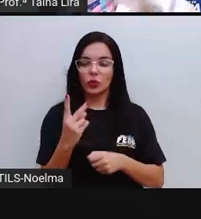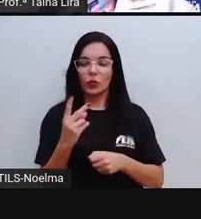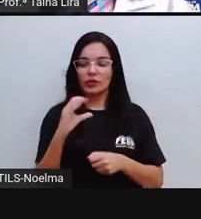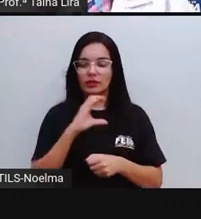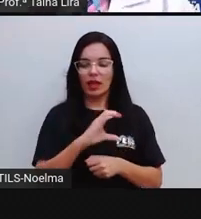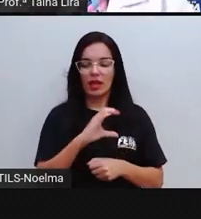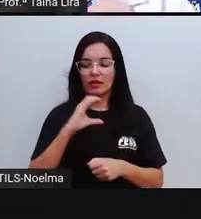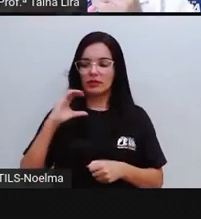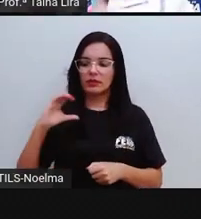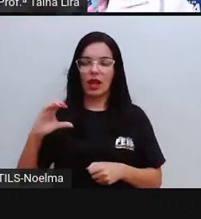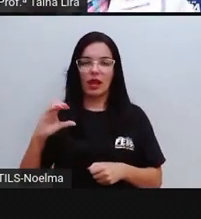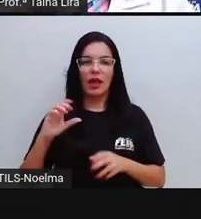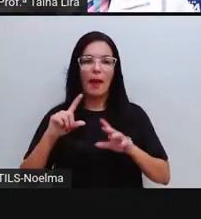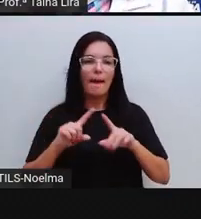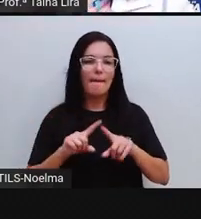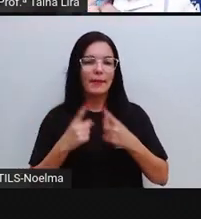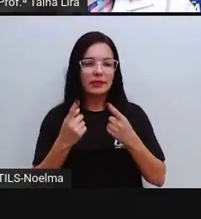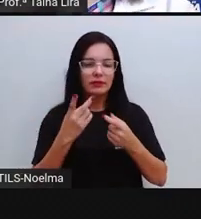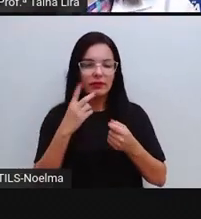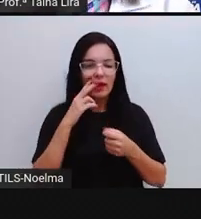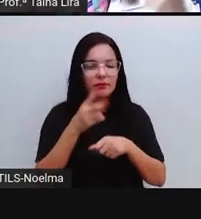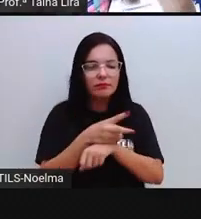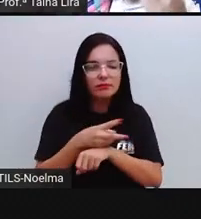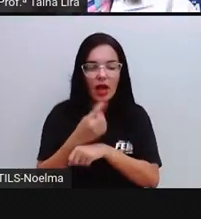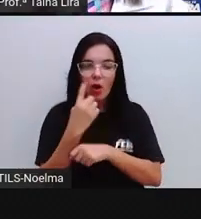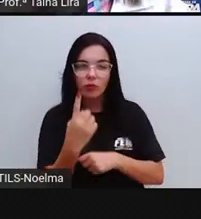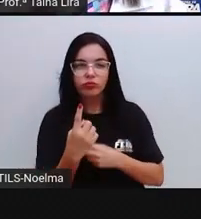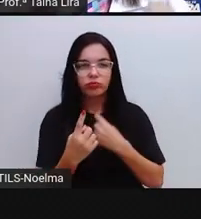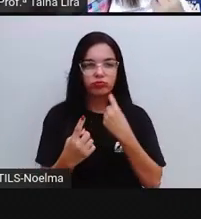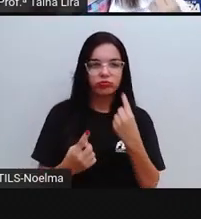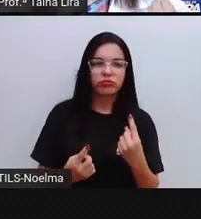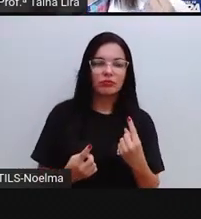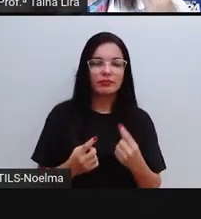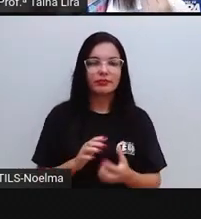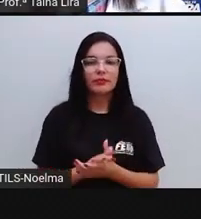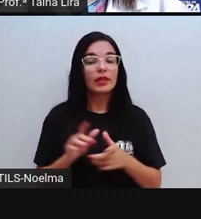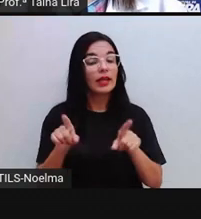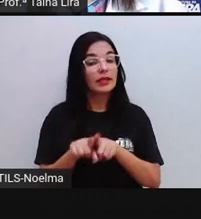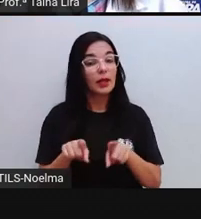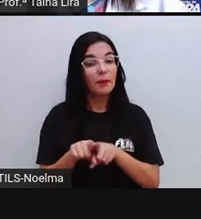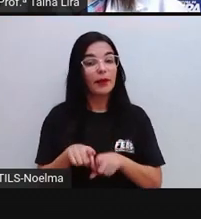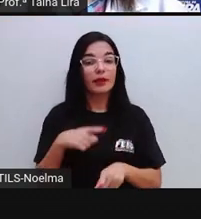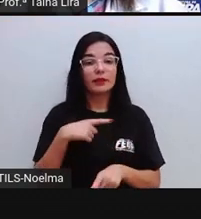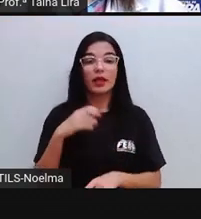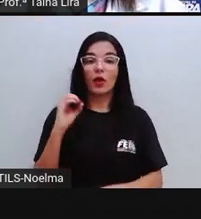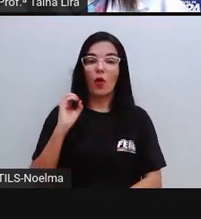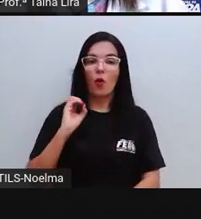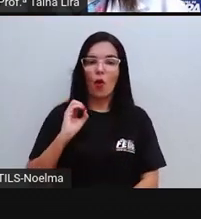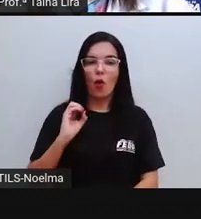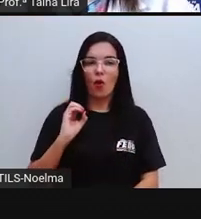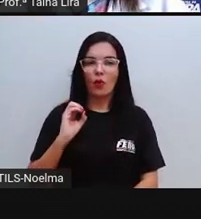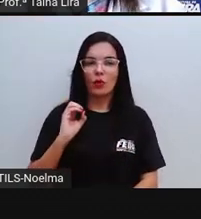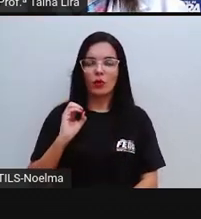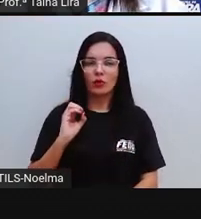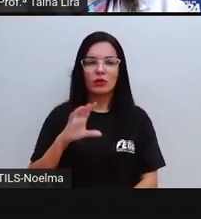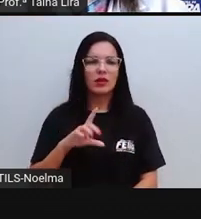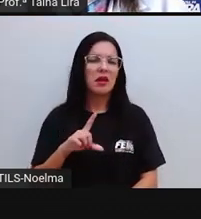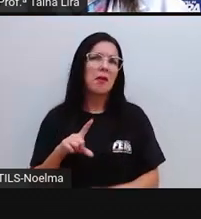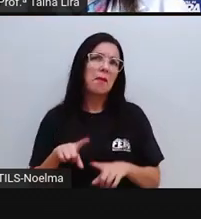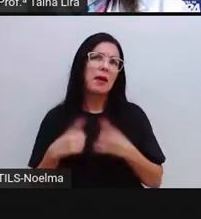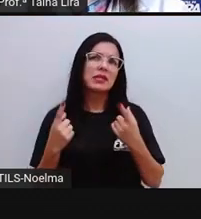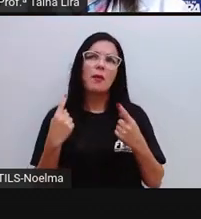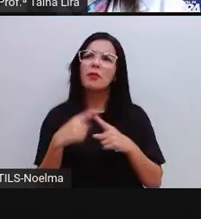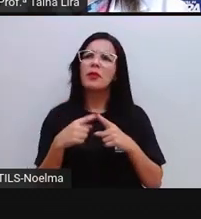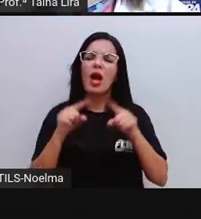vai explorar ali um de cada vez, tá bom? E a gente também vai encontrar palavrinhas com O. O Pró, eu não